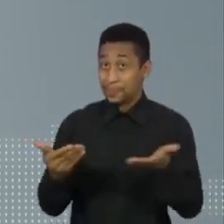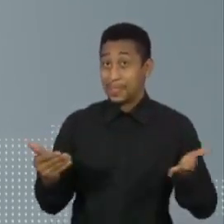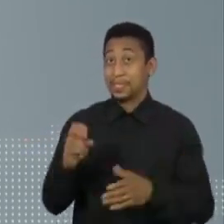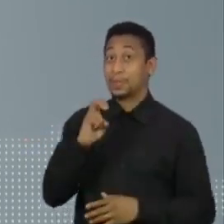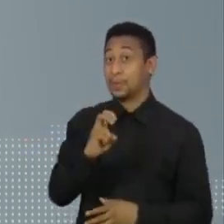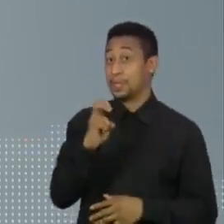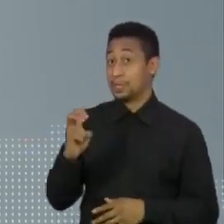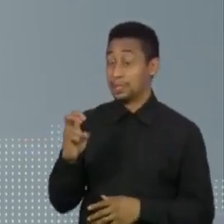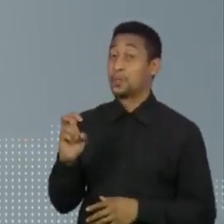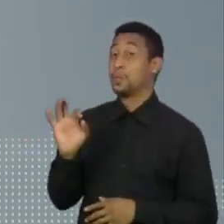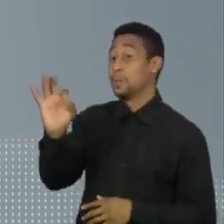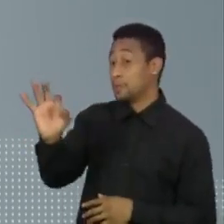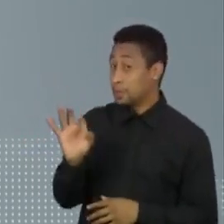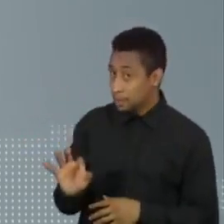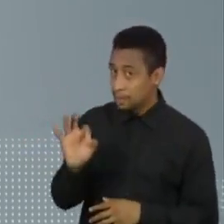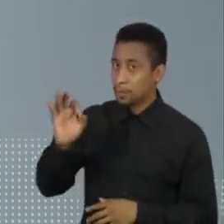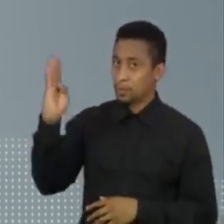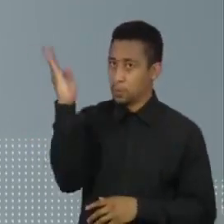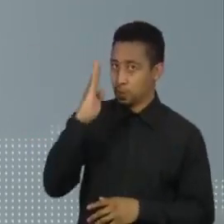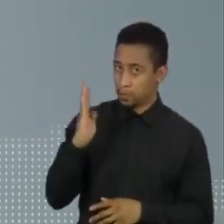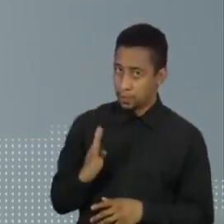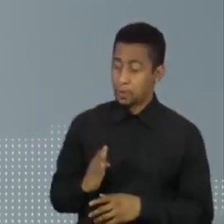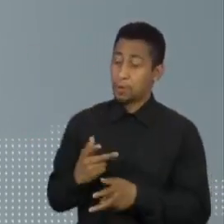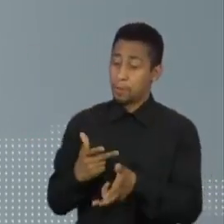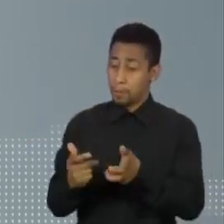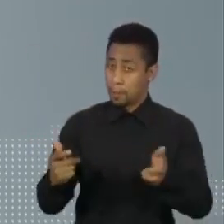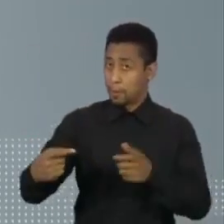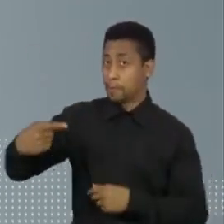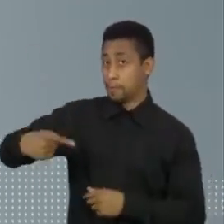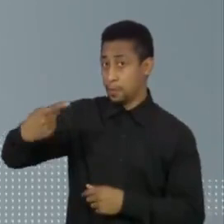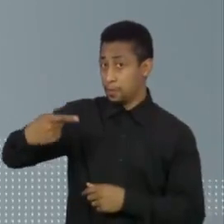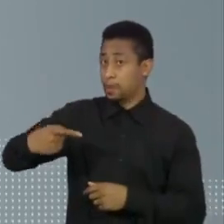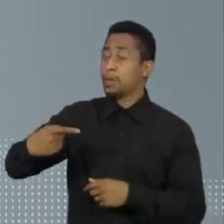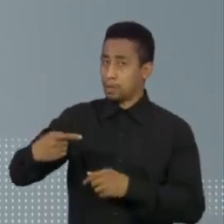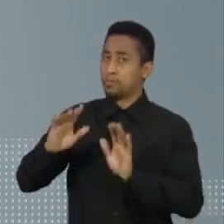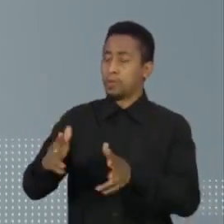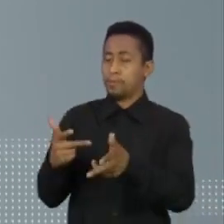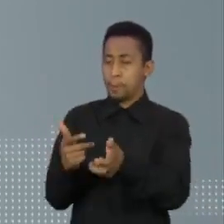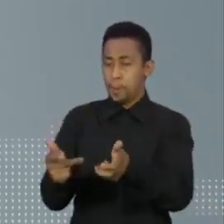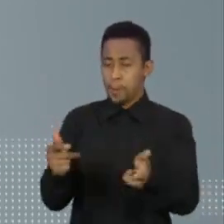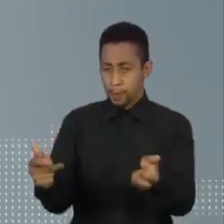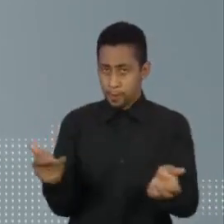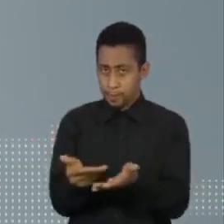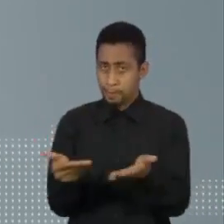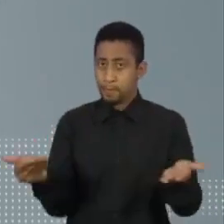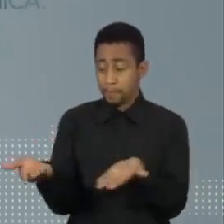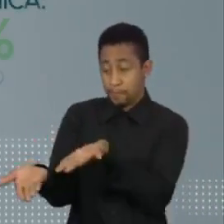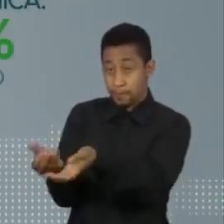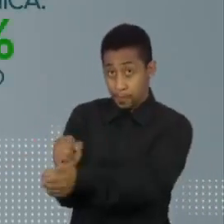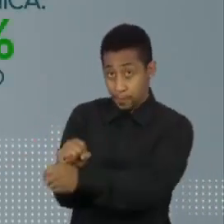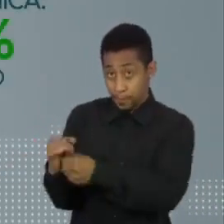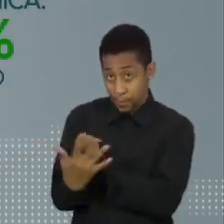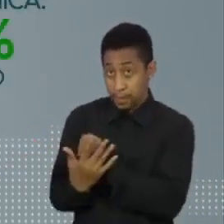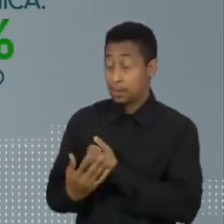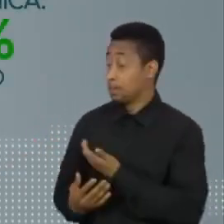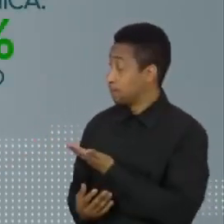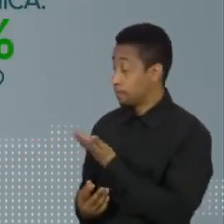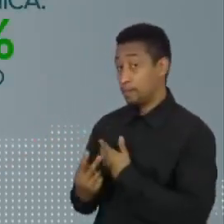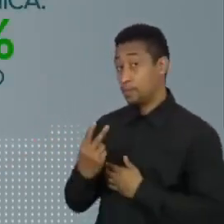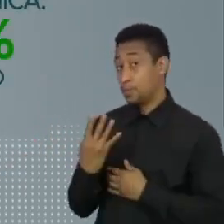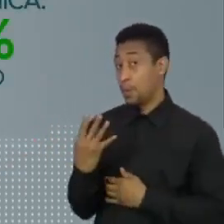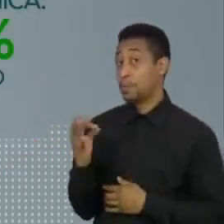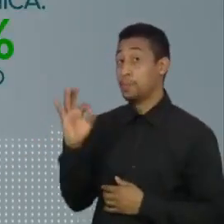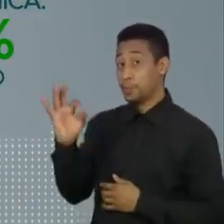55% dos brasileiros tomaram a primeira dose das vacinas contra a covid-19. 24%